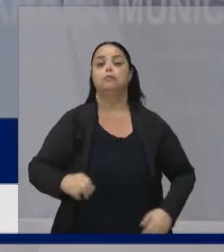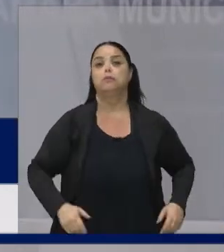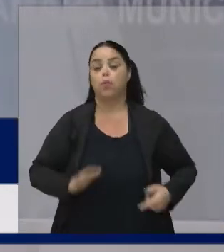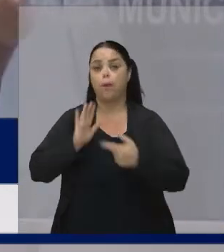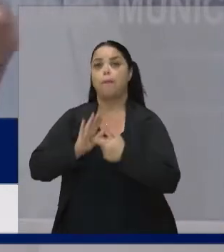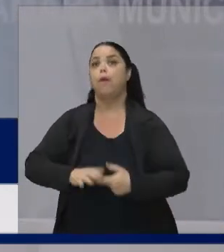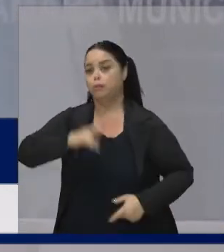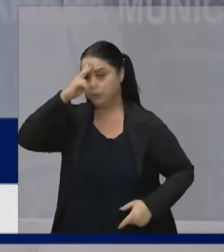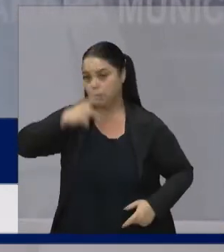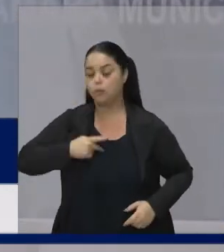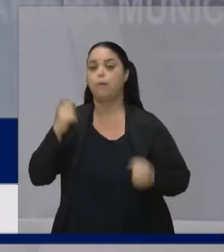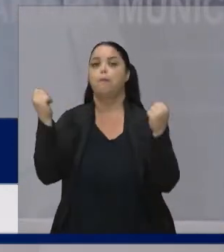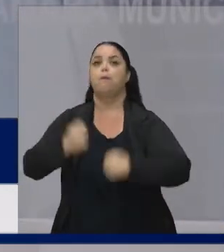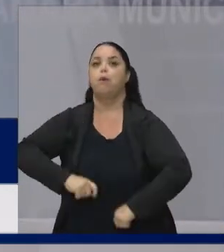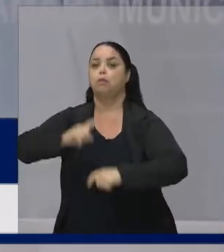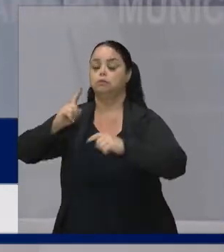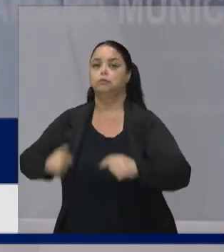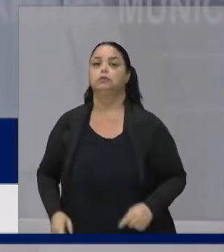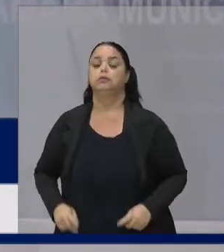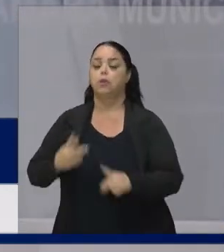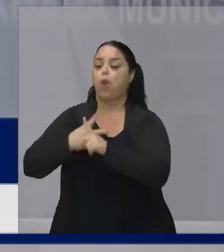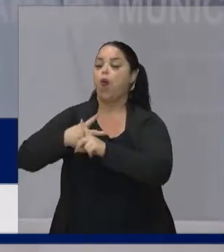Que eu podia vencer esse obstáculo